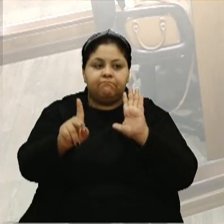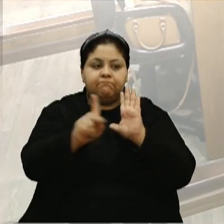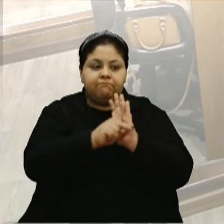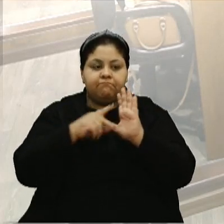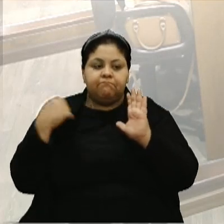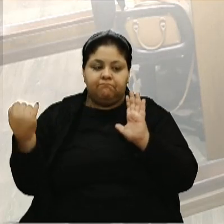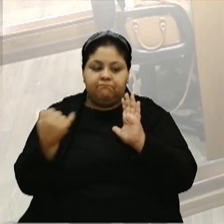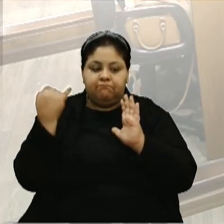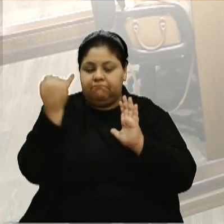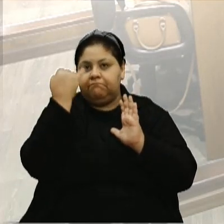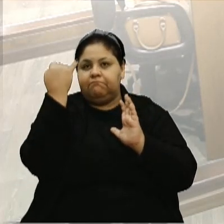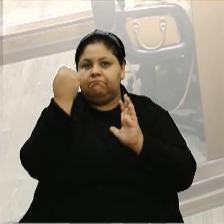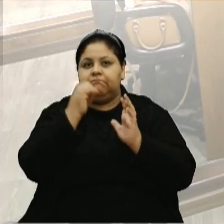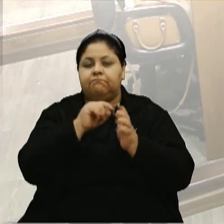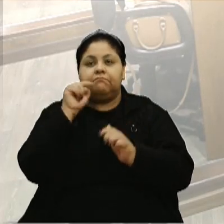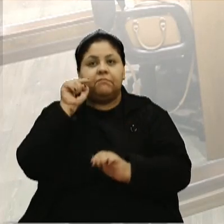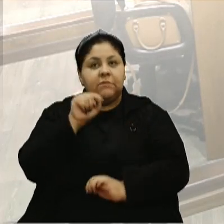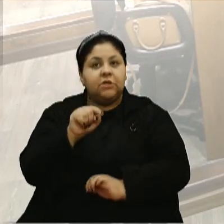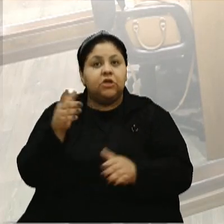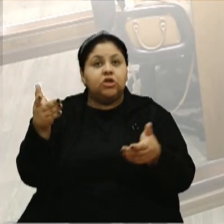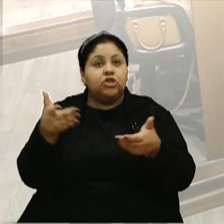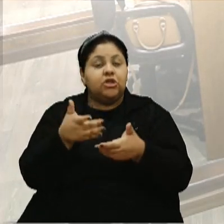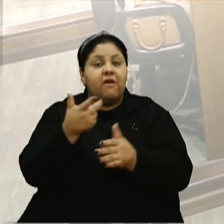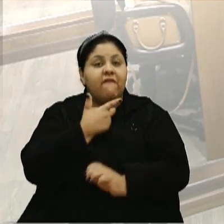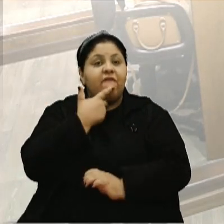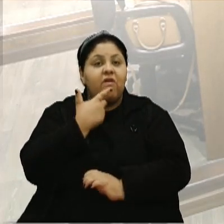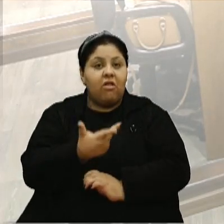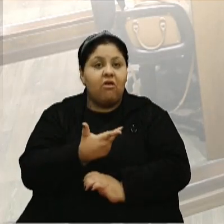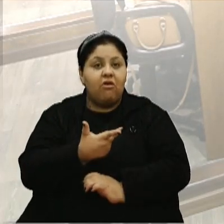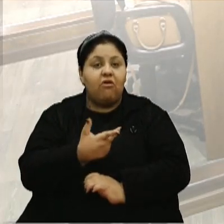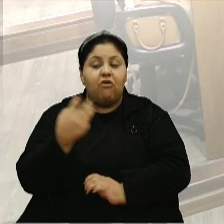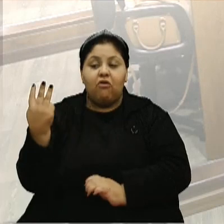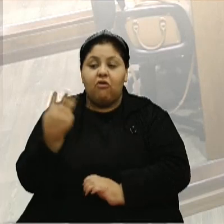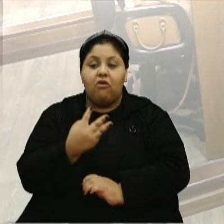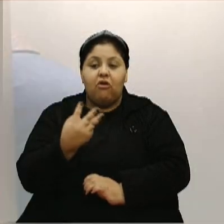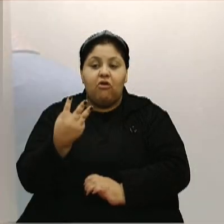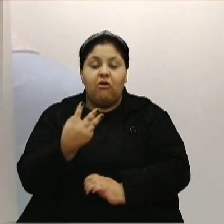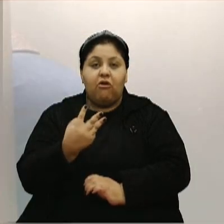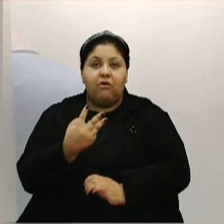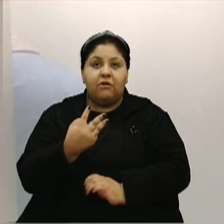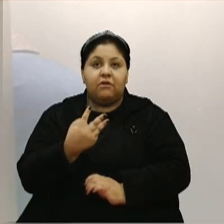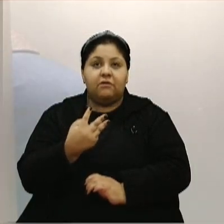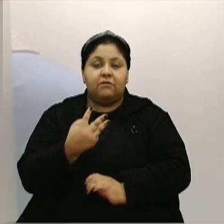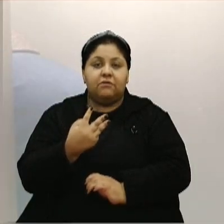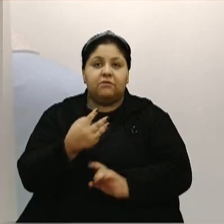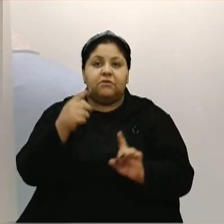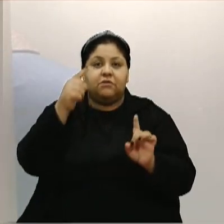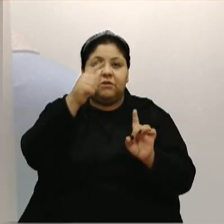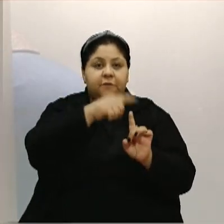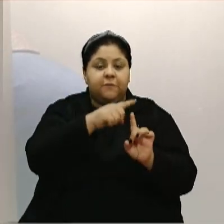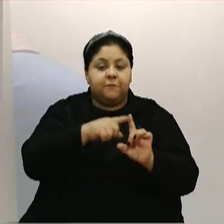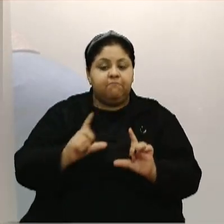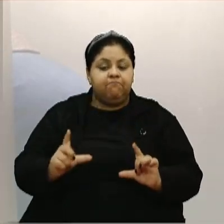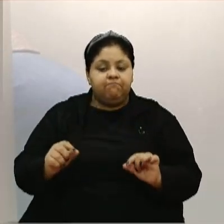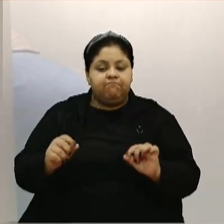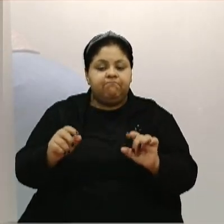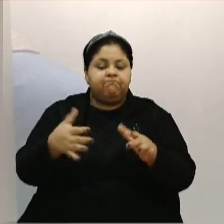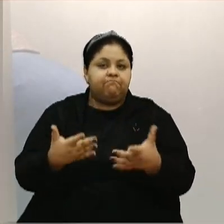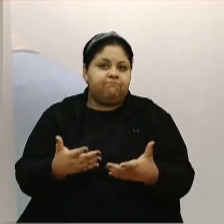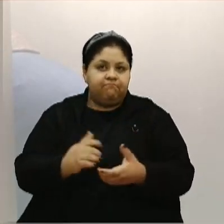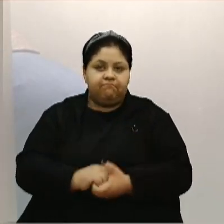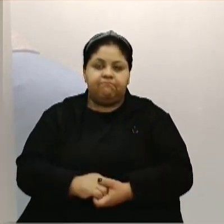importantíssimo. A senhora já colocou que é o terceiro tipo de câncer, enfim,